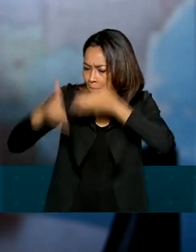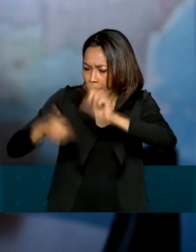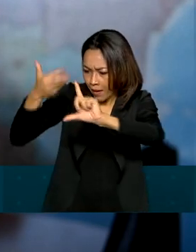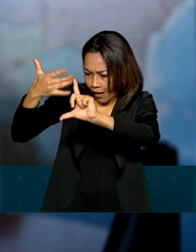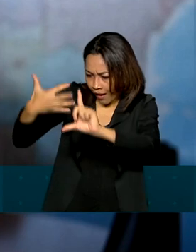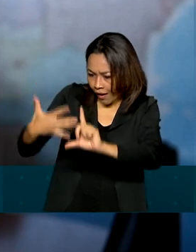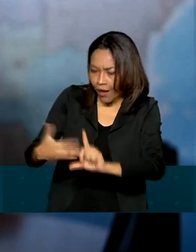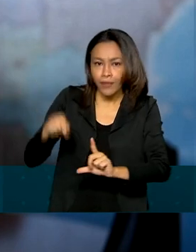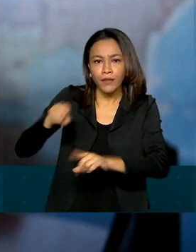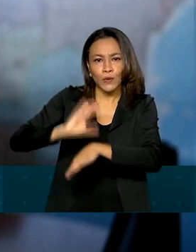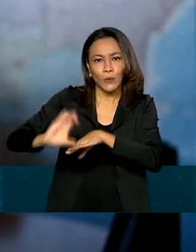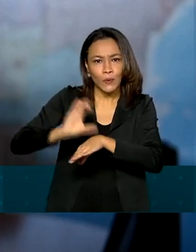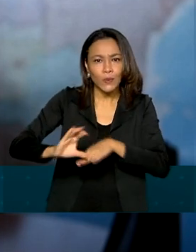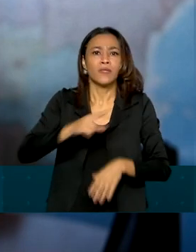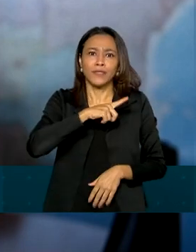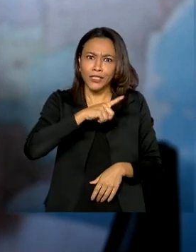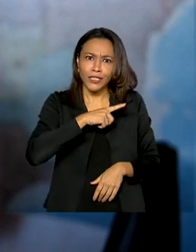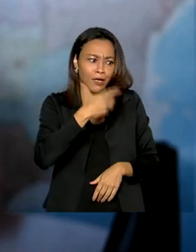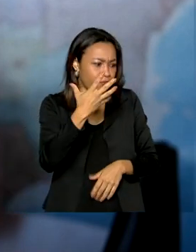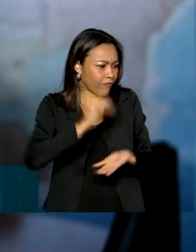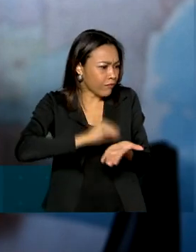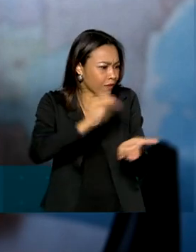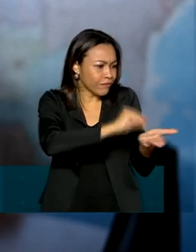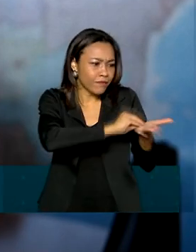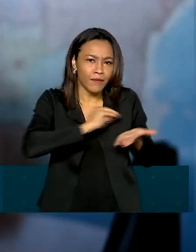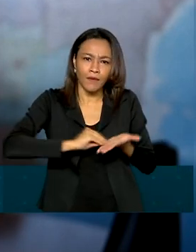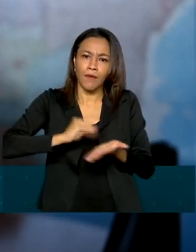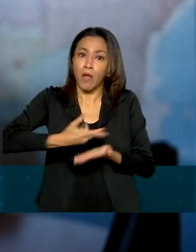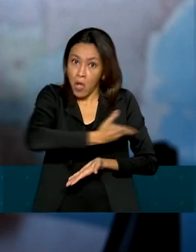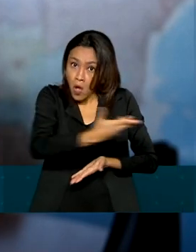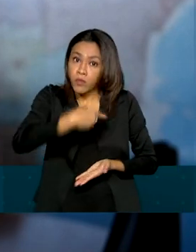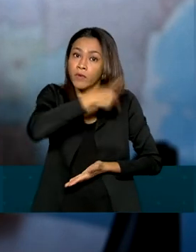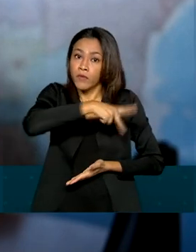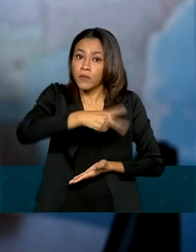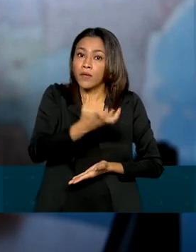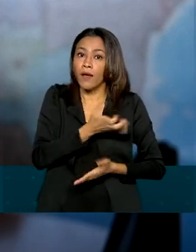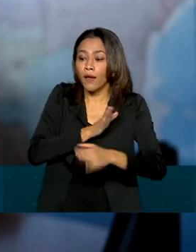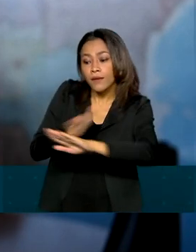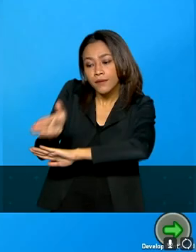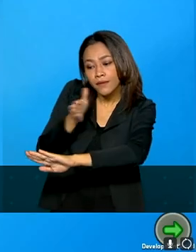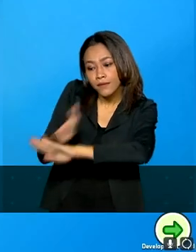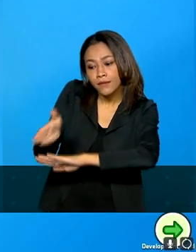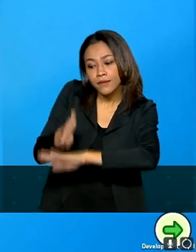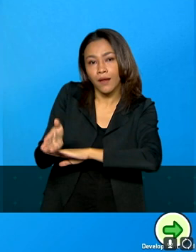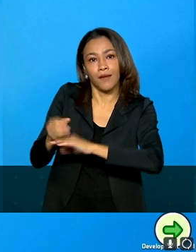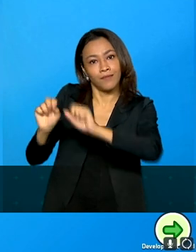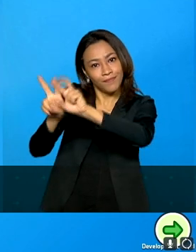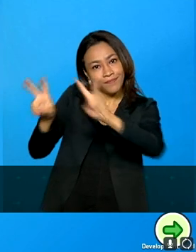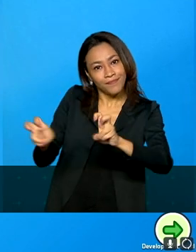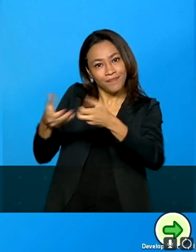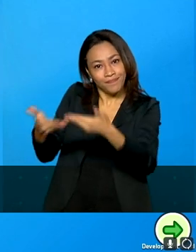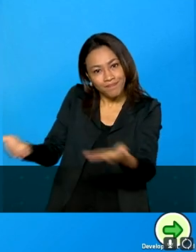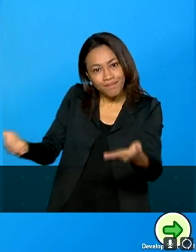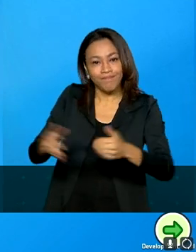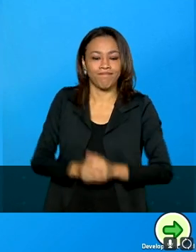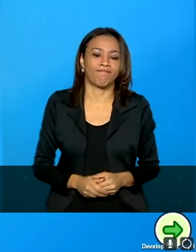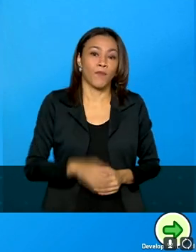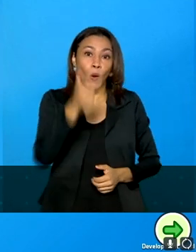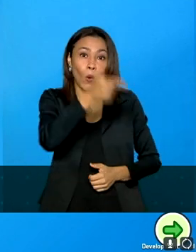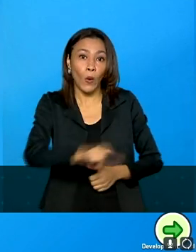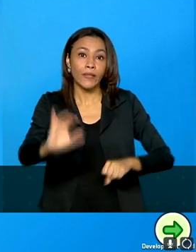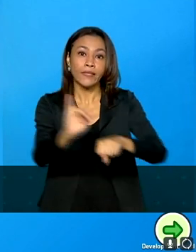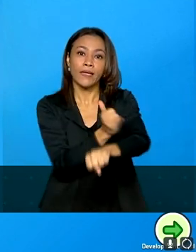existia no Brasil uma demanda reprimida. Os professores querem acessar conteúdos de cunho prático. Outra ferramenta